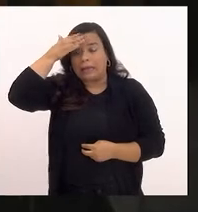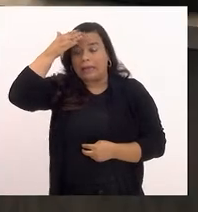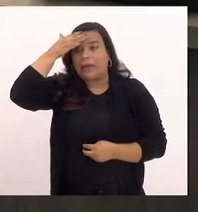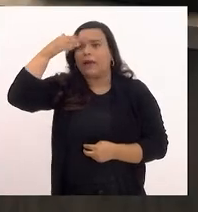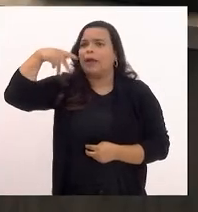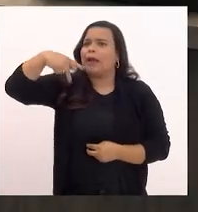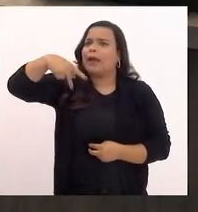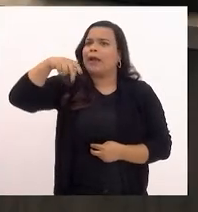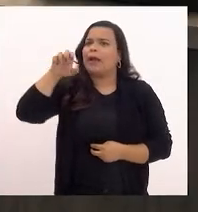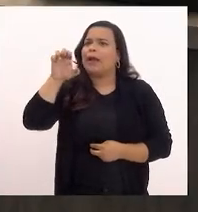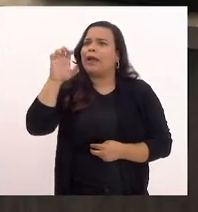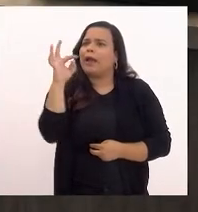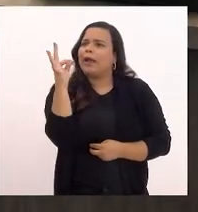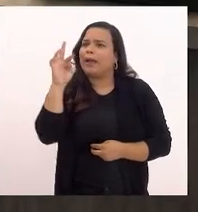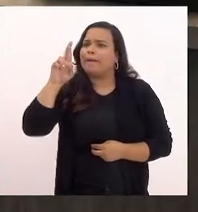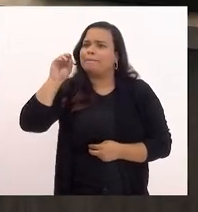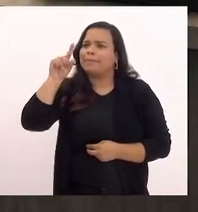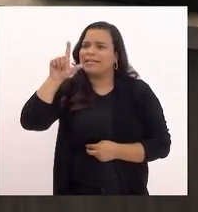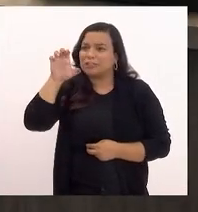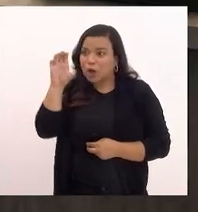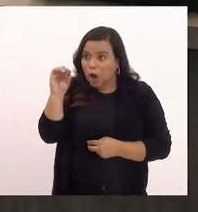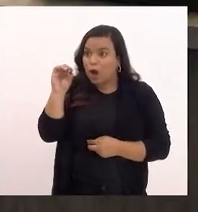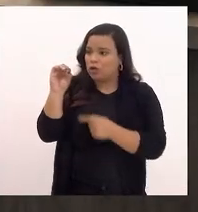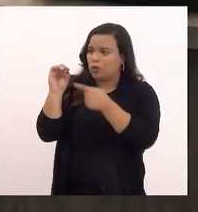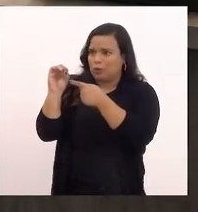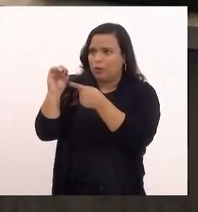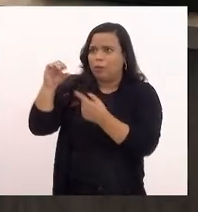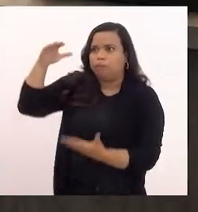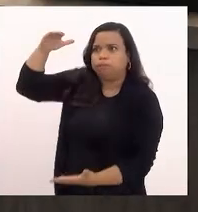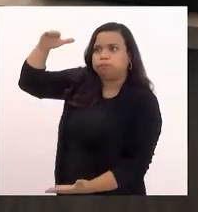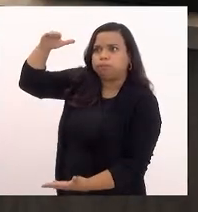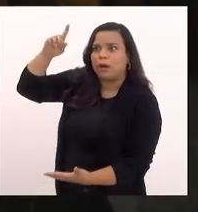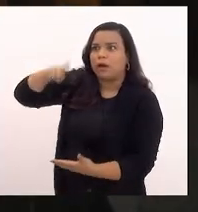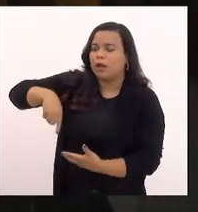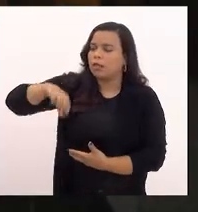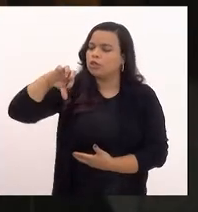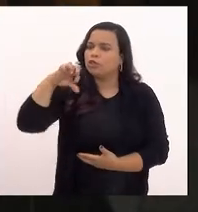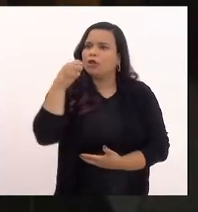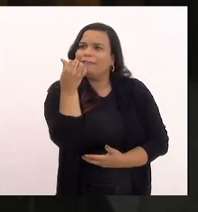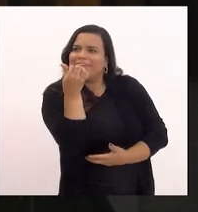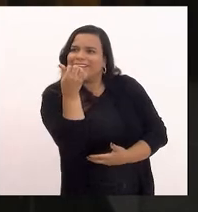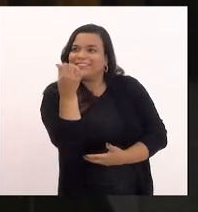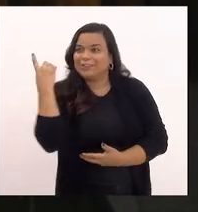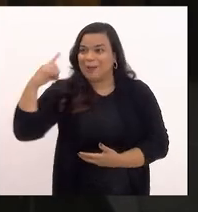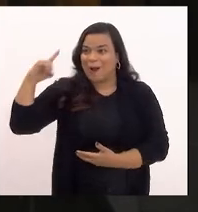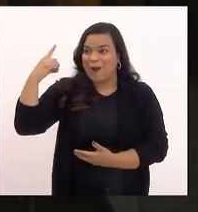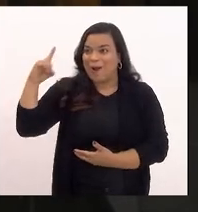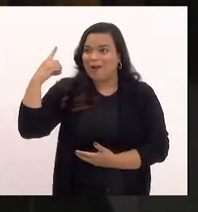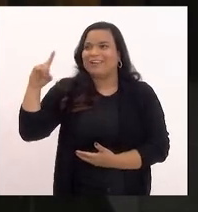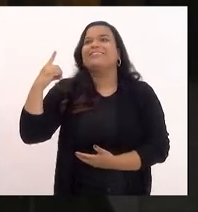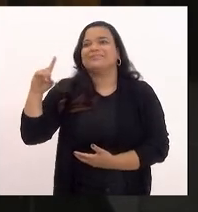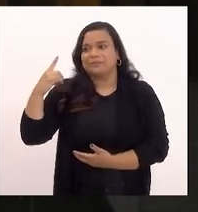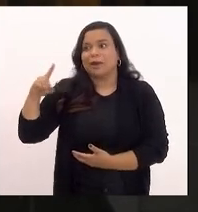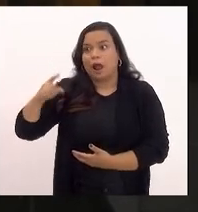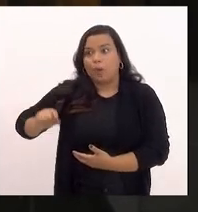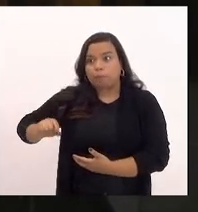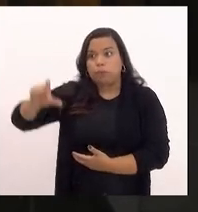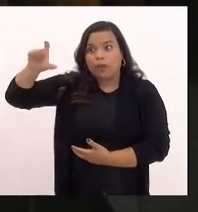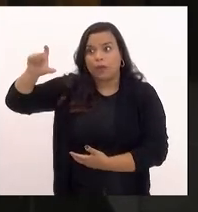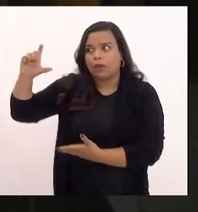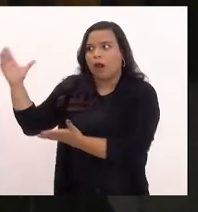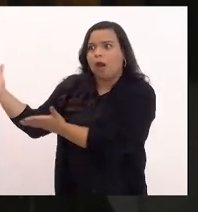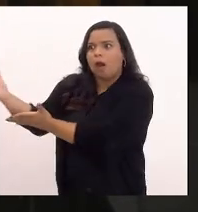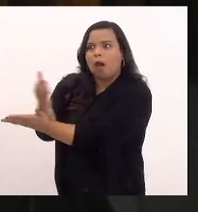a 96 dólares aumenta a arrecadação de roda de participação especial